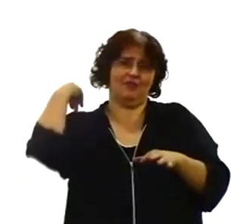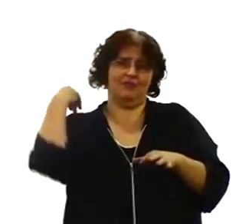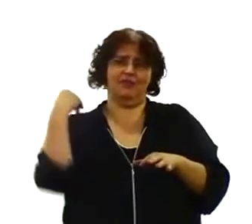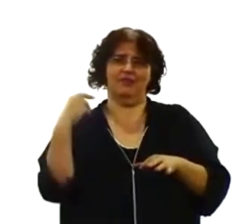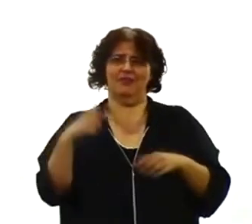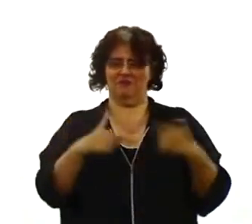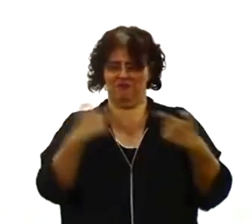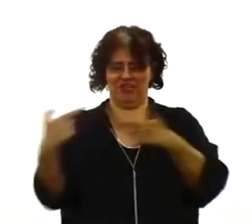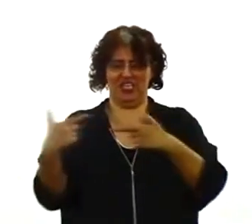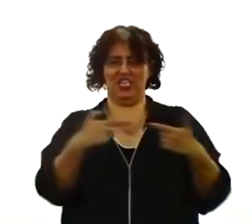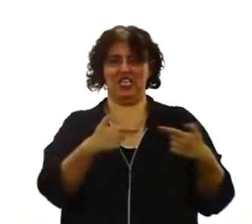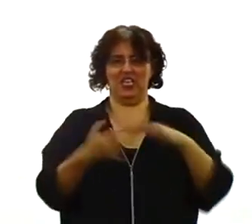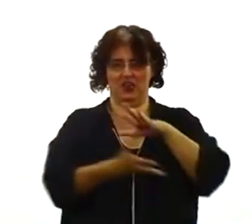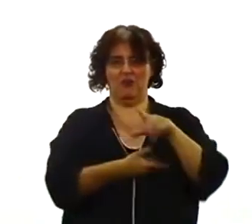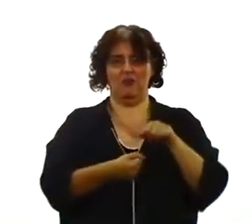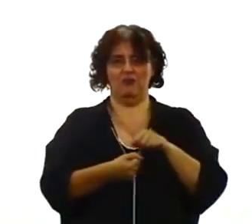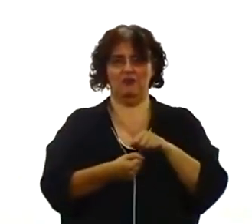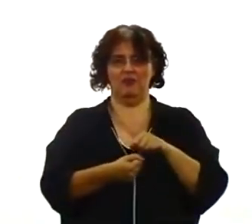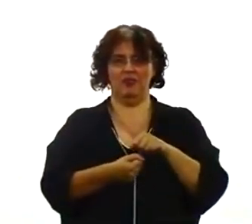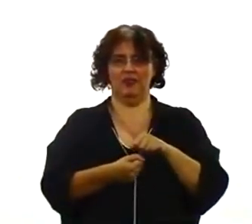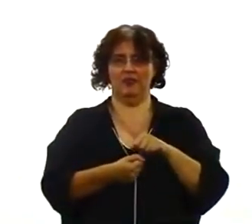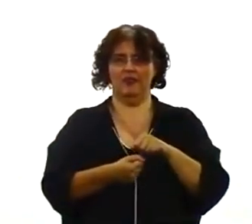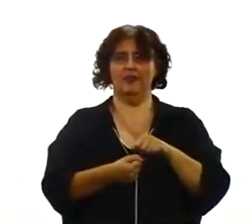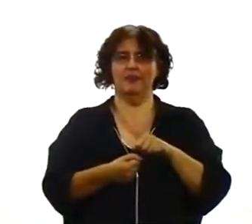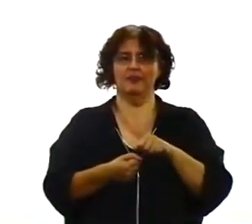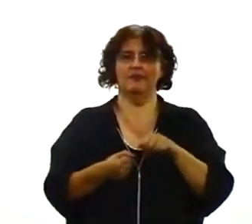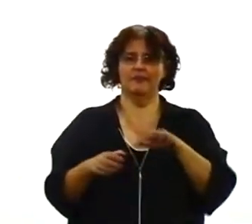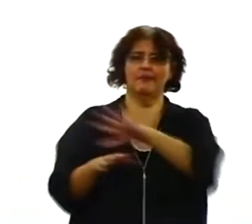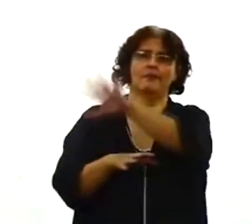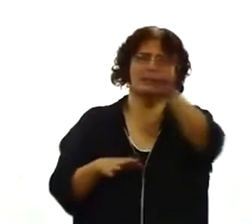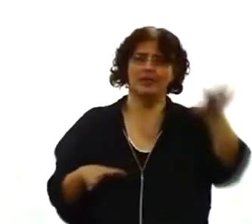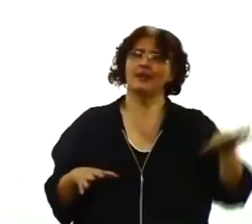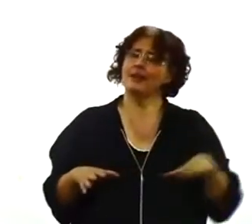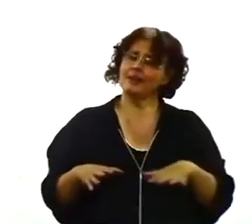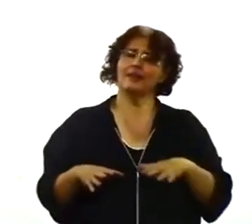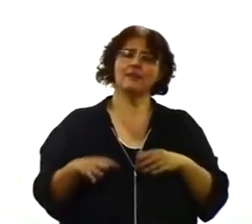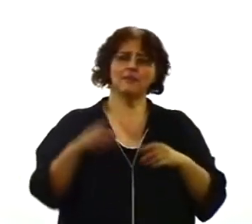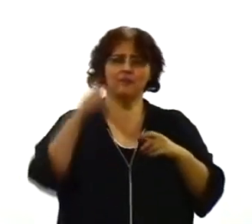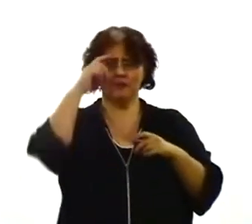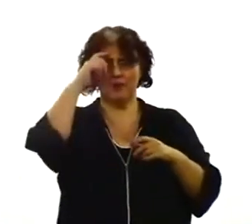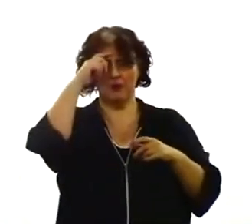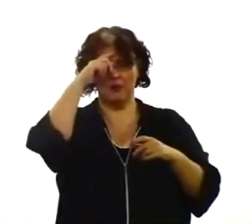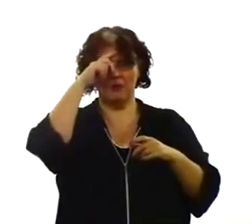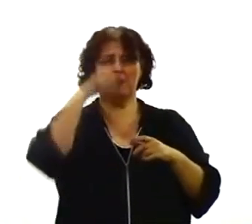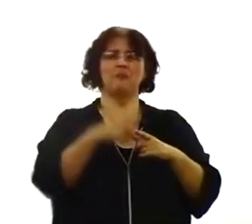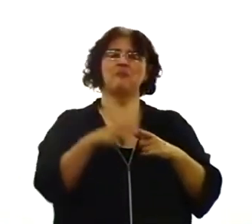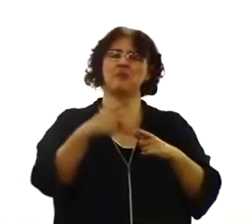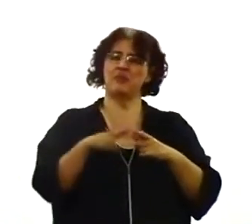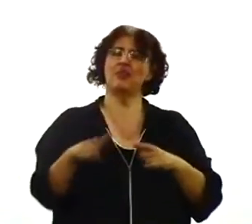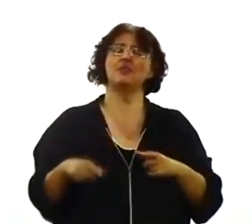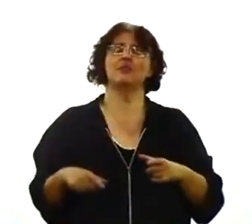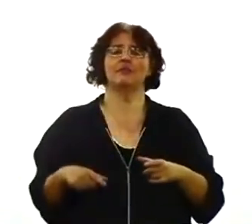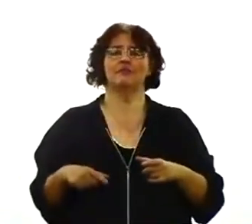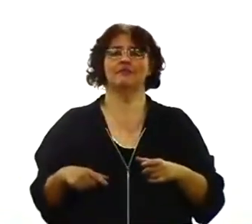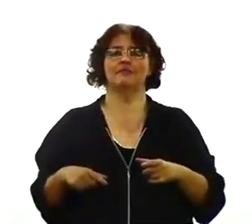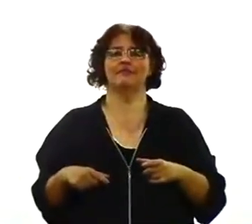se imagina, certamente mais de 90 Páscoas foram celebradas aqui. Talvez quase todas com o